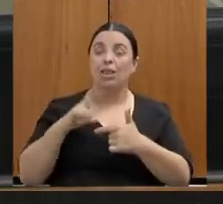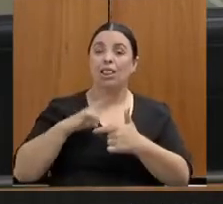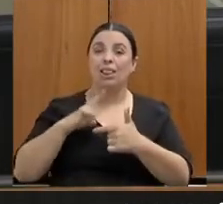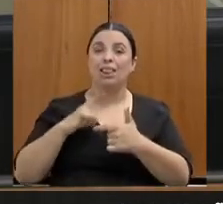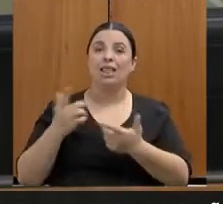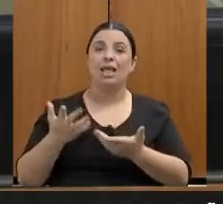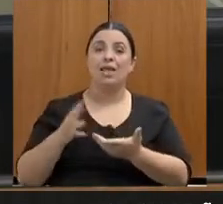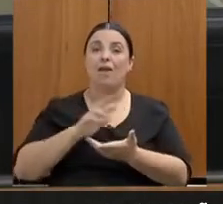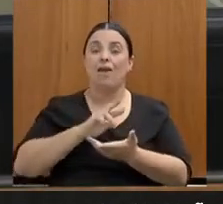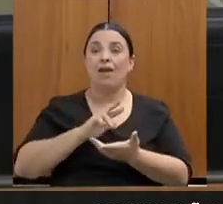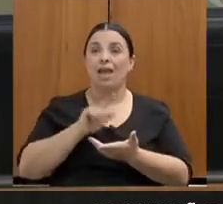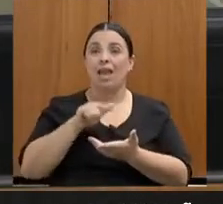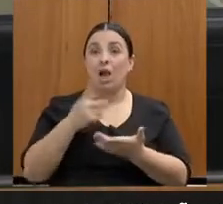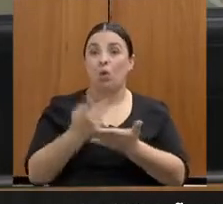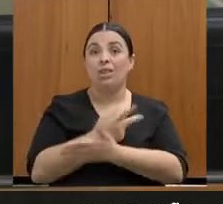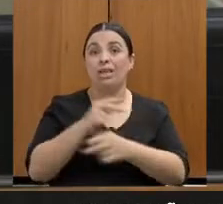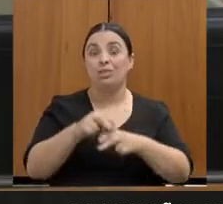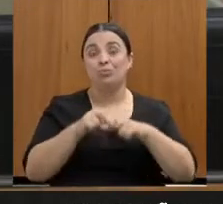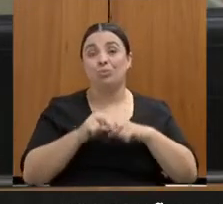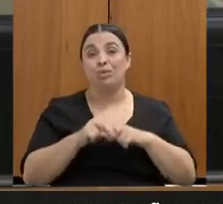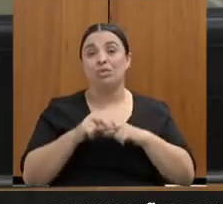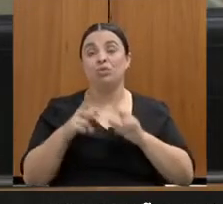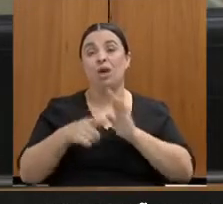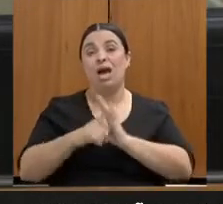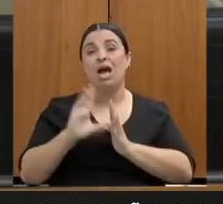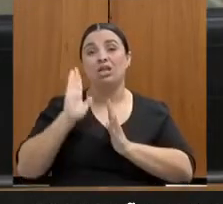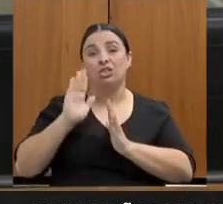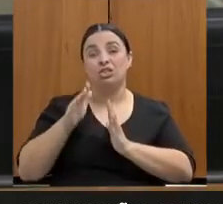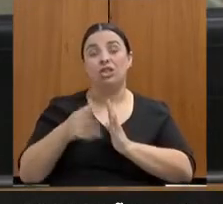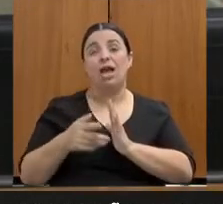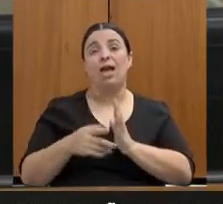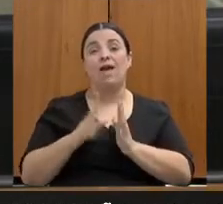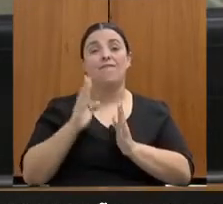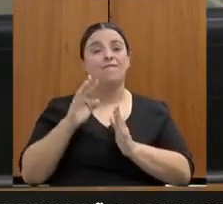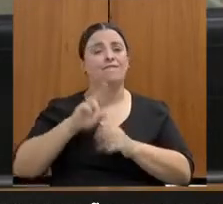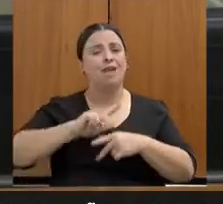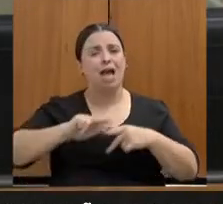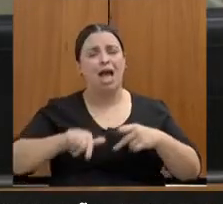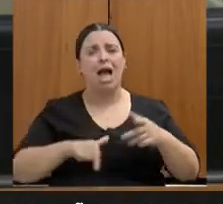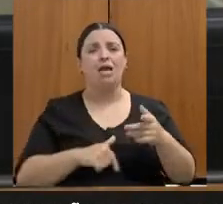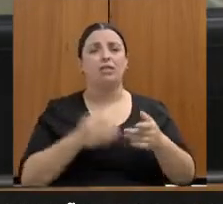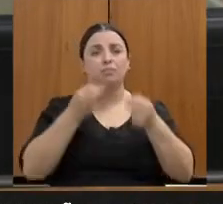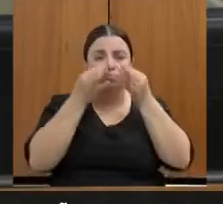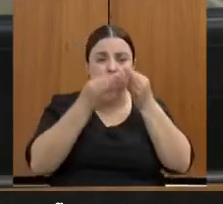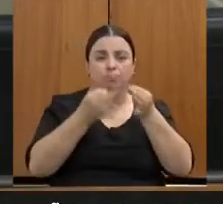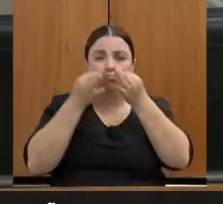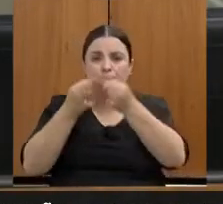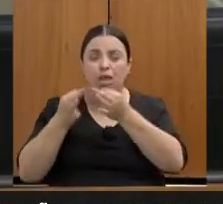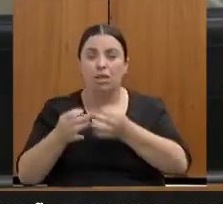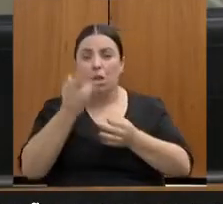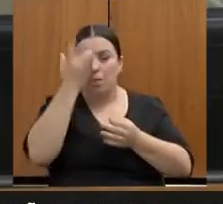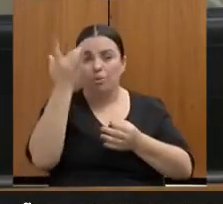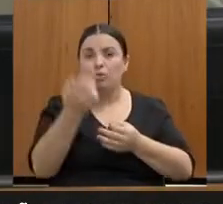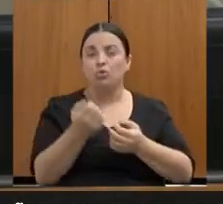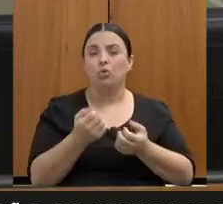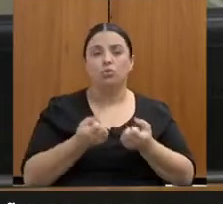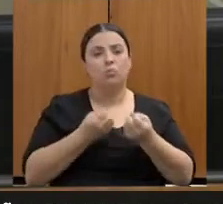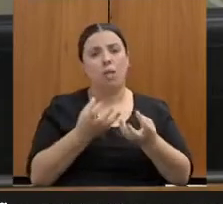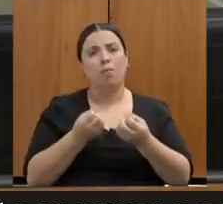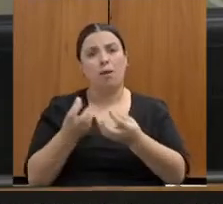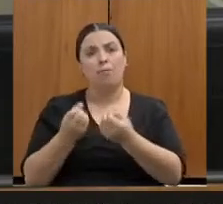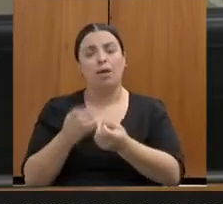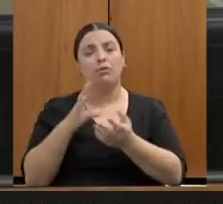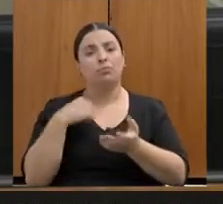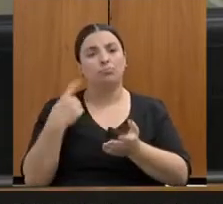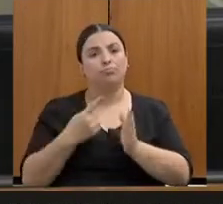série de escutas que a comissão fez ao longo dessa legislatura, especialmente nesses dois últimos anos, quando eu estou presidindo a